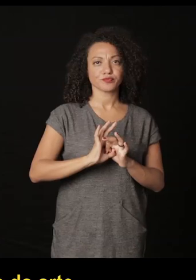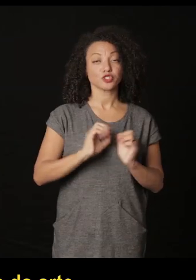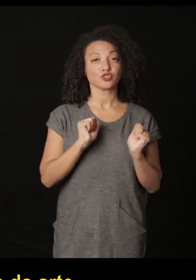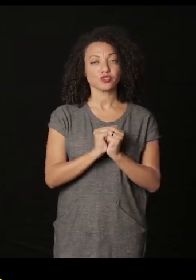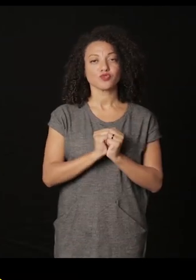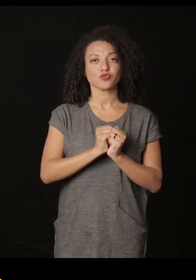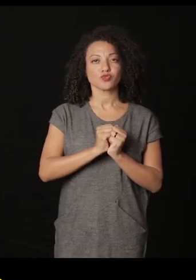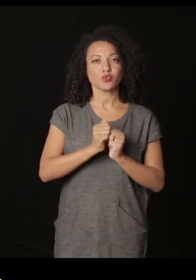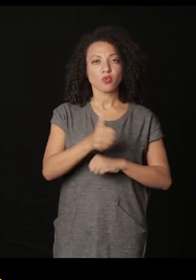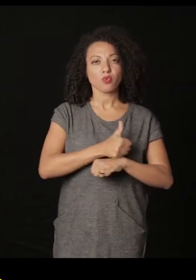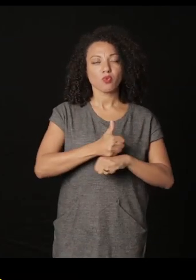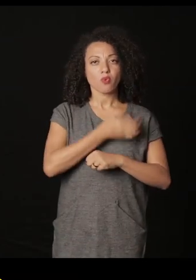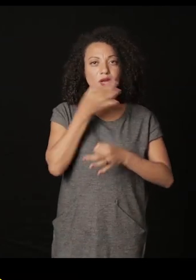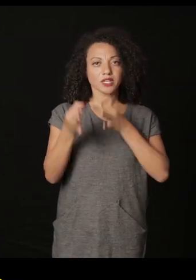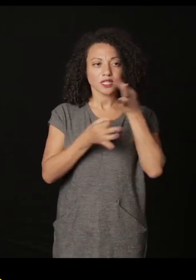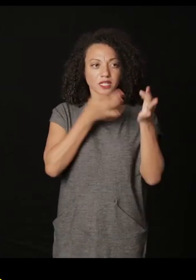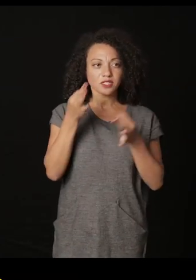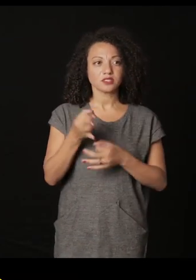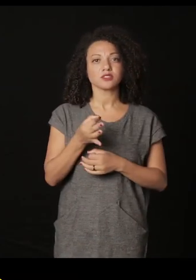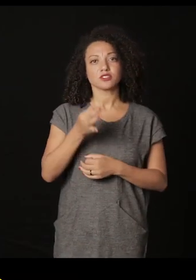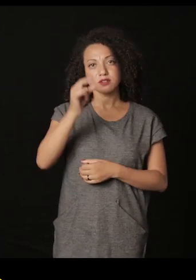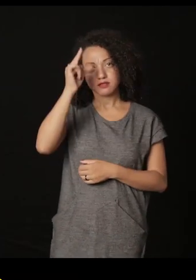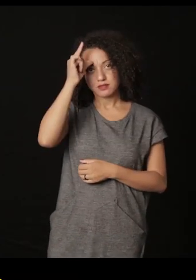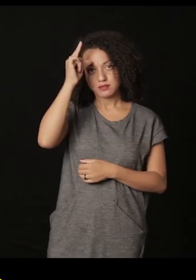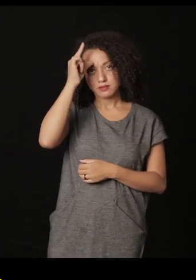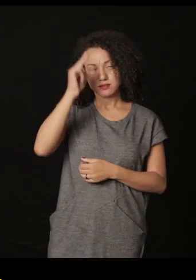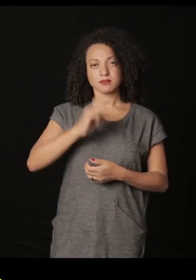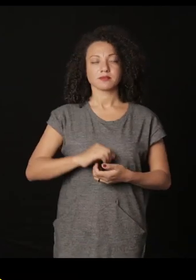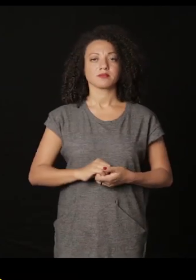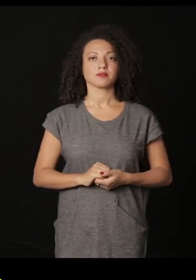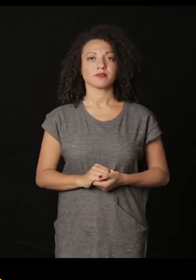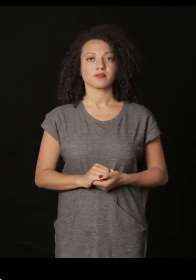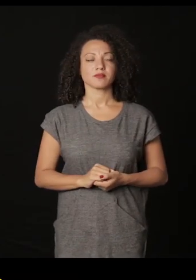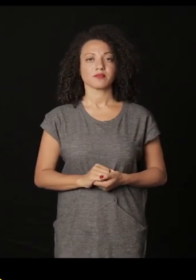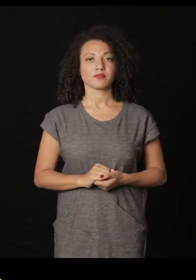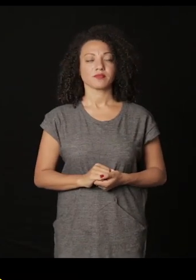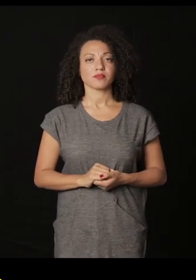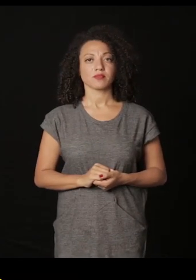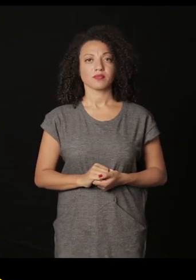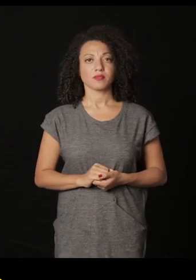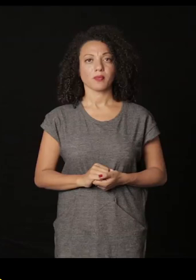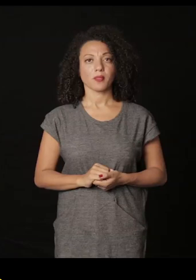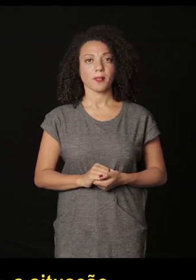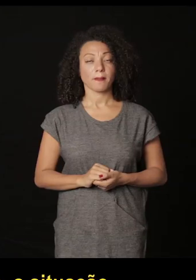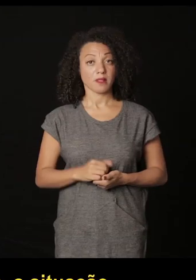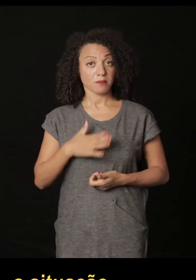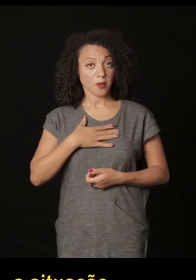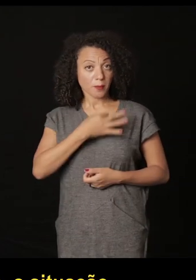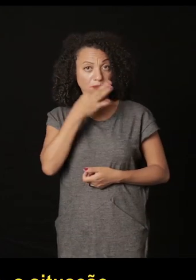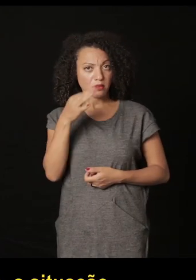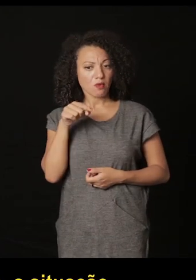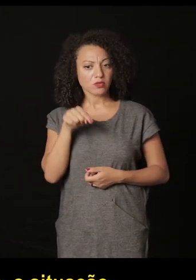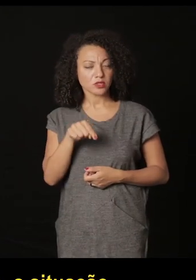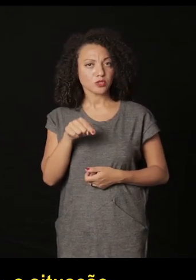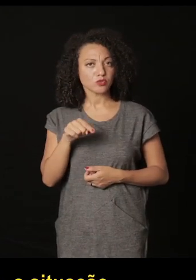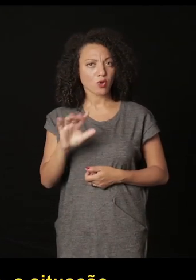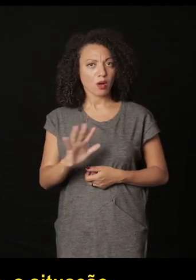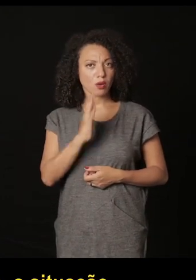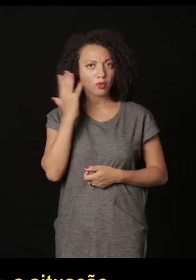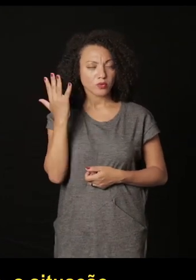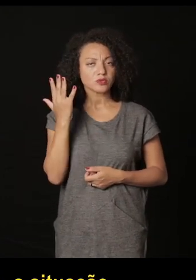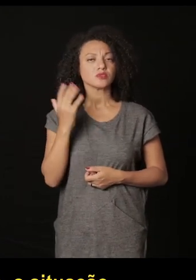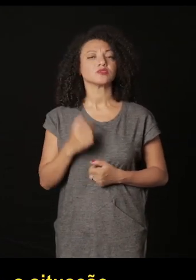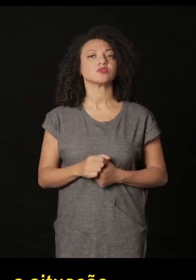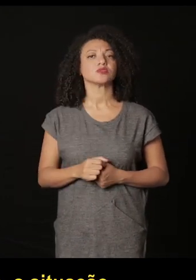cinema do cinema e todo isto com a teoria crítica de Frankfurt e isso foi